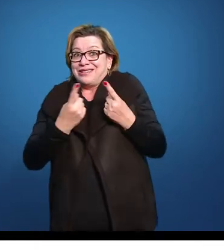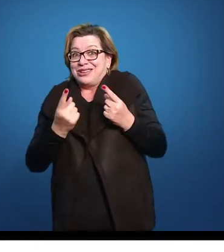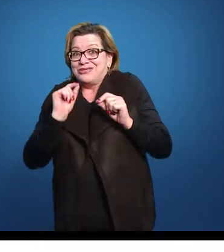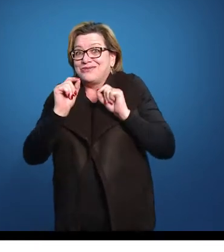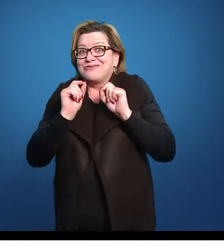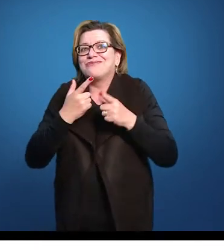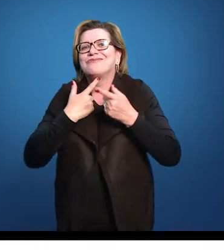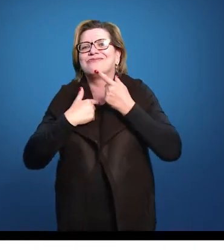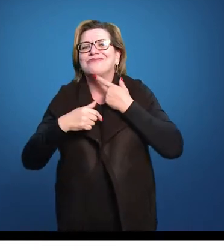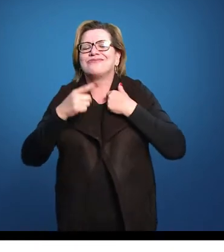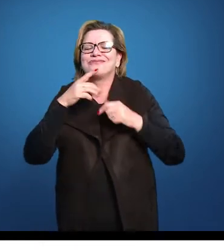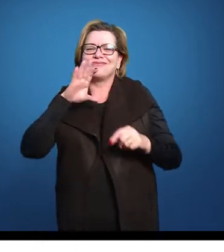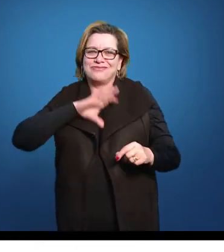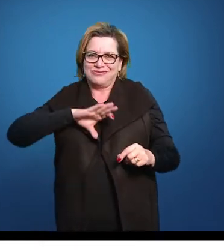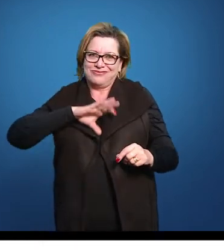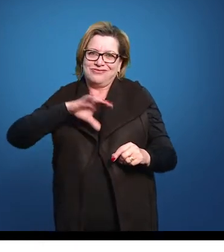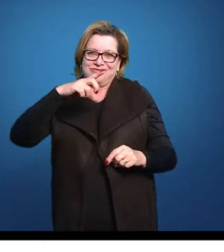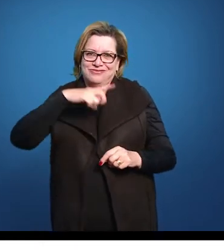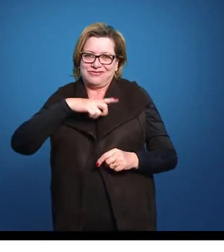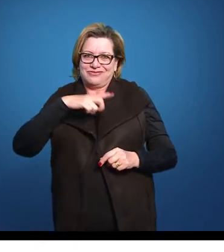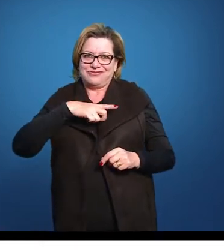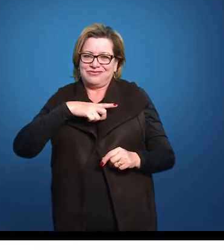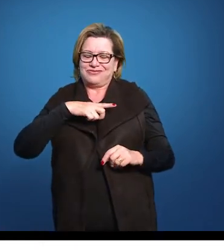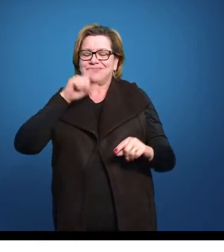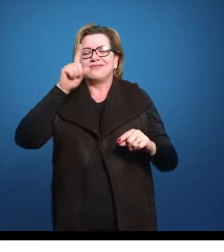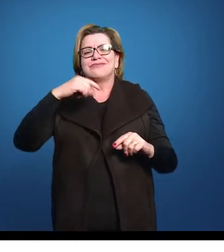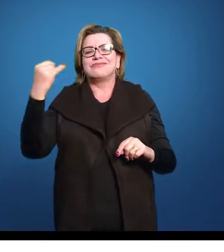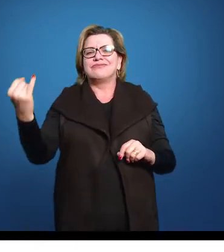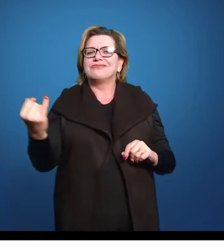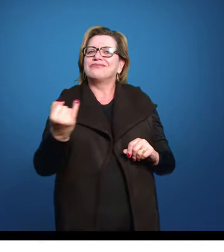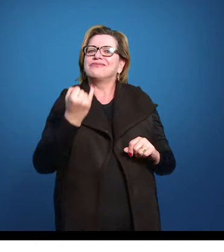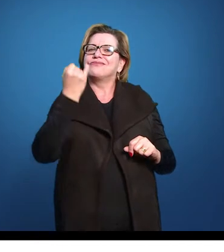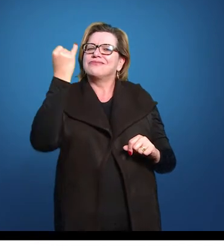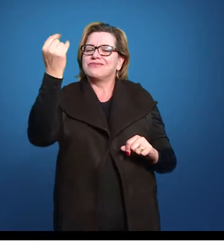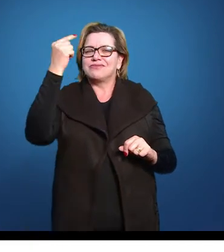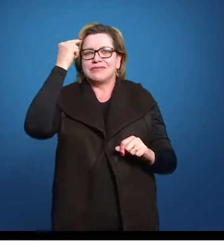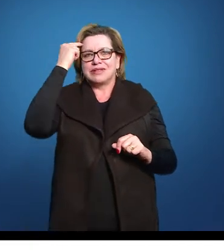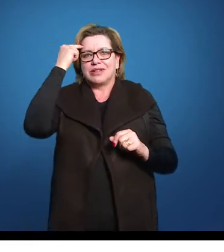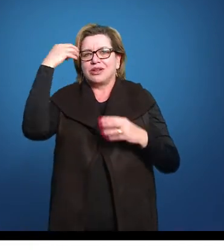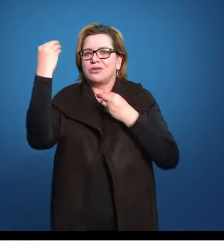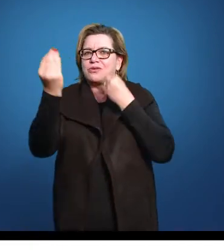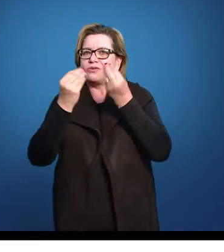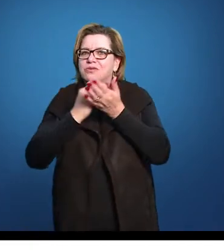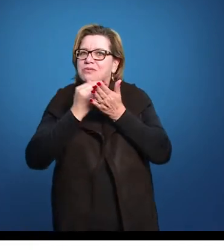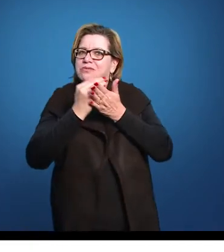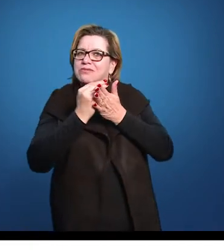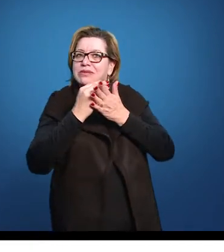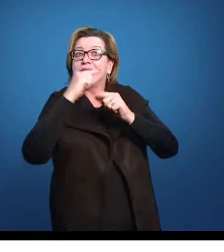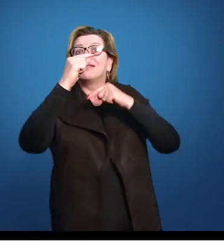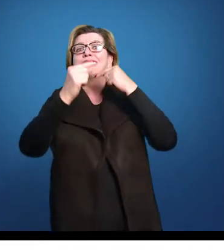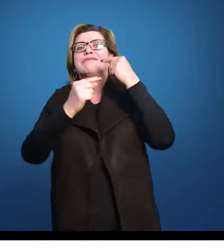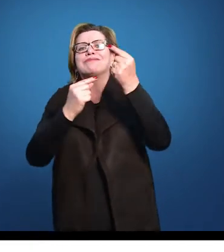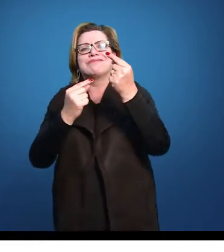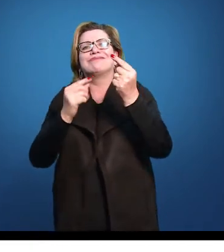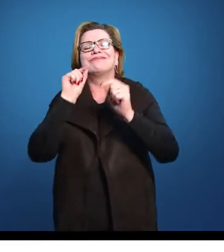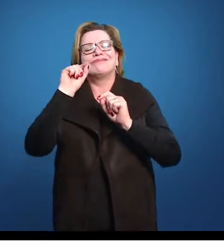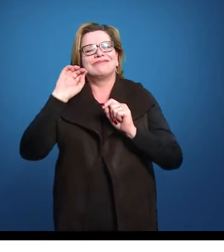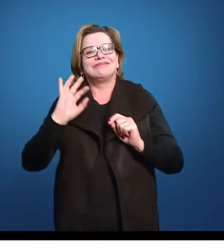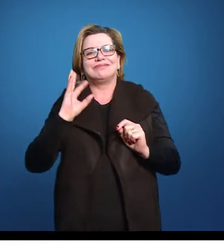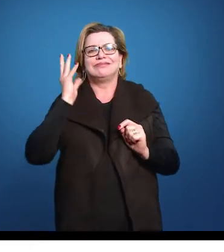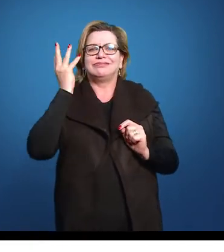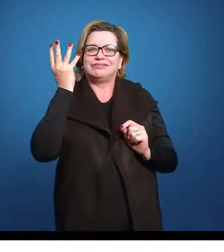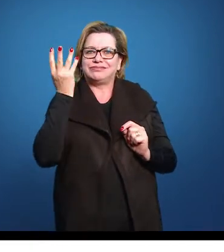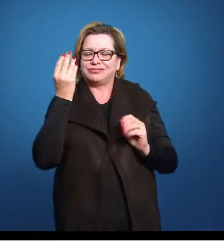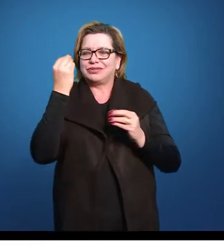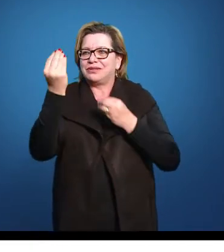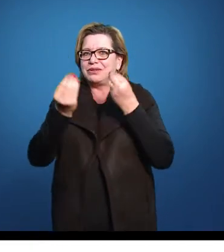comunicação. E isso é bastante importante para a gente pensar em como se dá essa colonização depois, e como essa construção